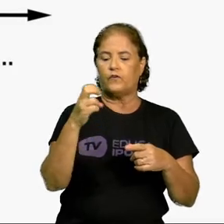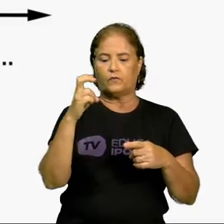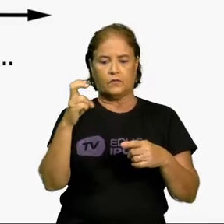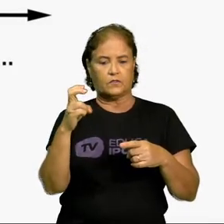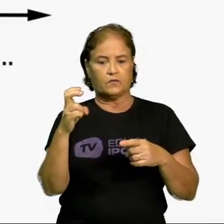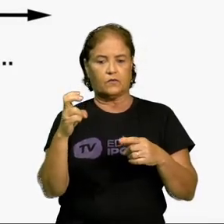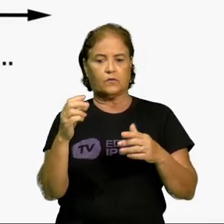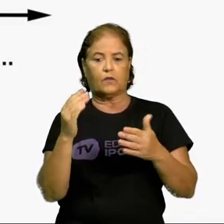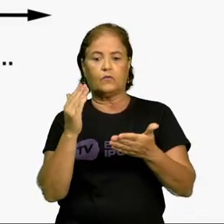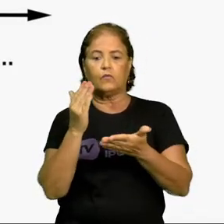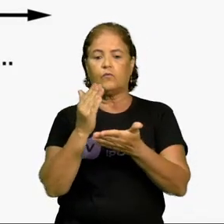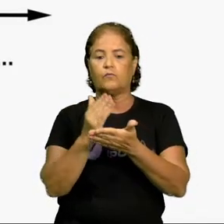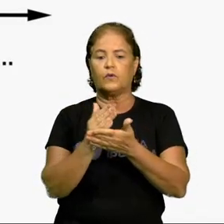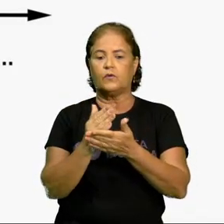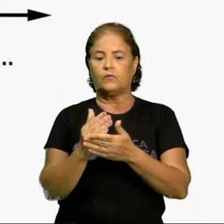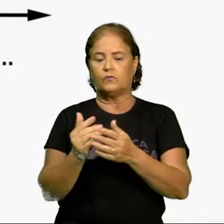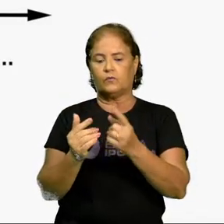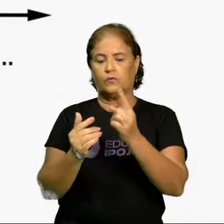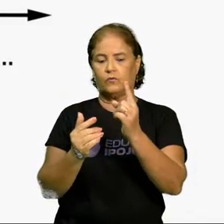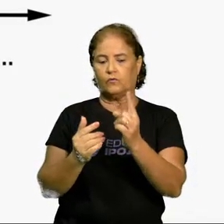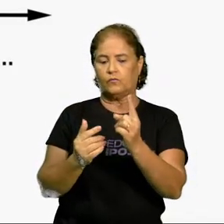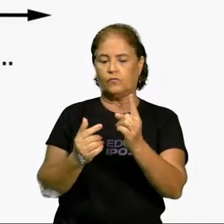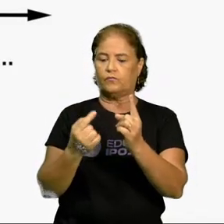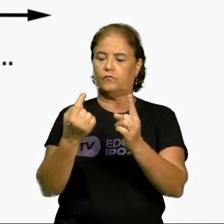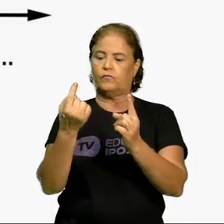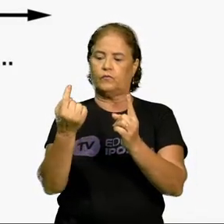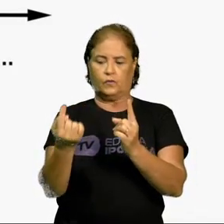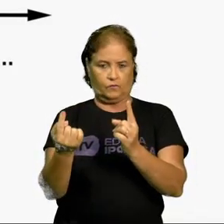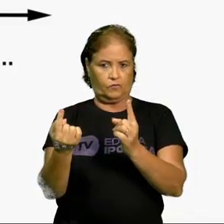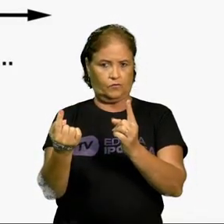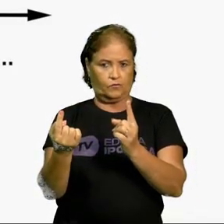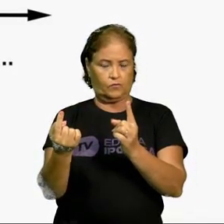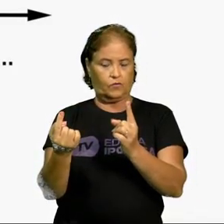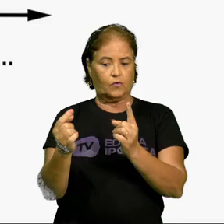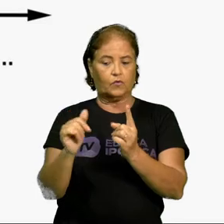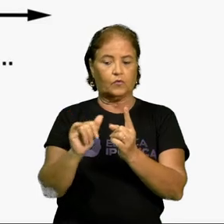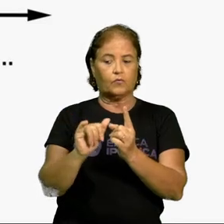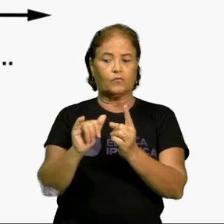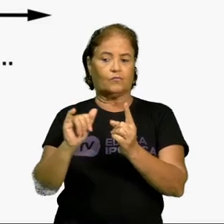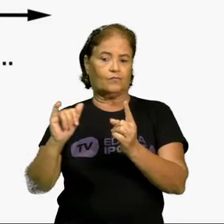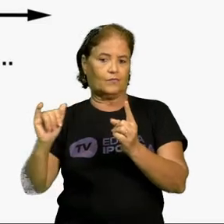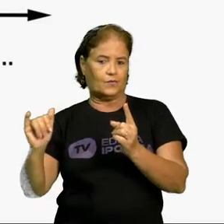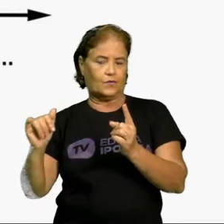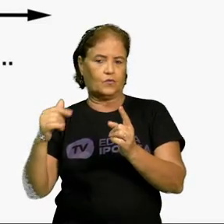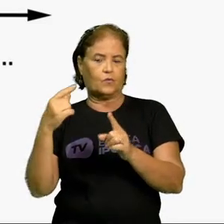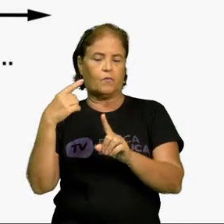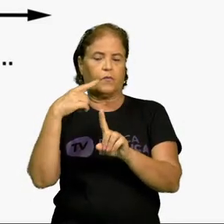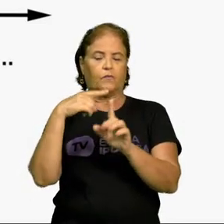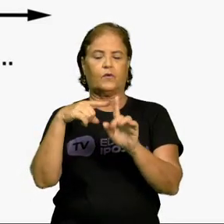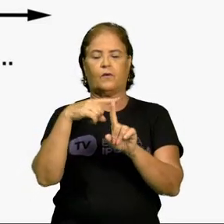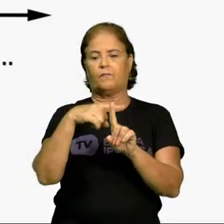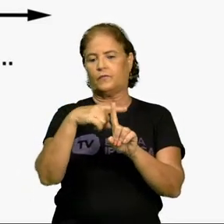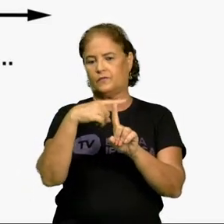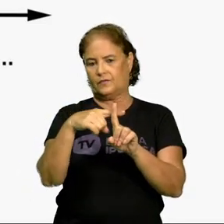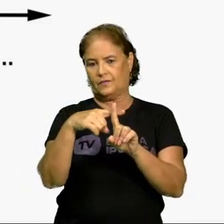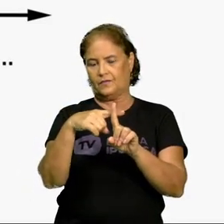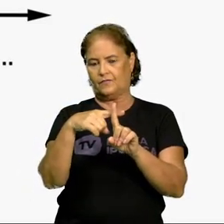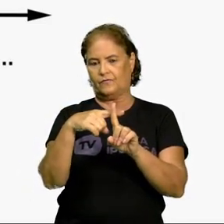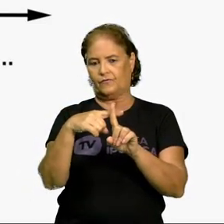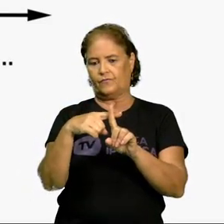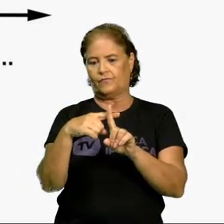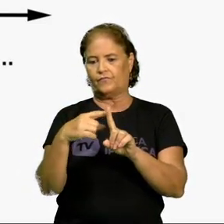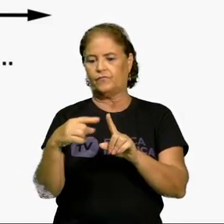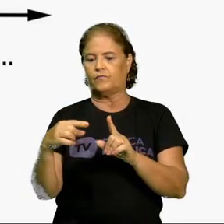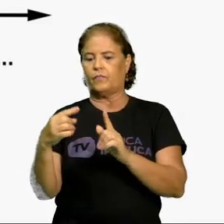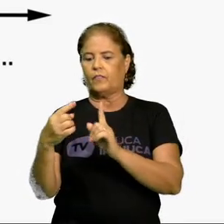e 2. Do lado direito, porque é positivo. Então, ficará aqui. Entre 1 e 2. No meio,